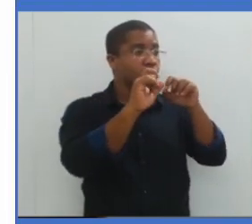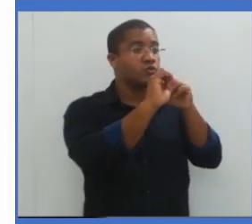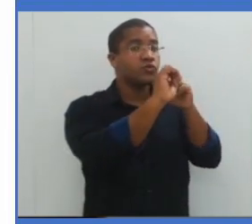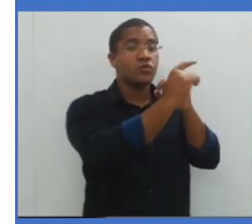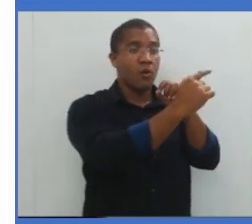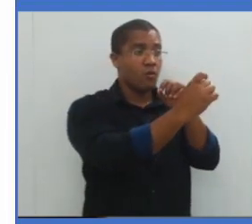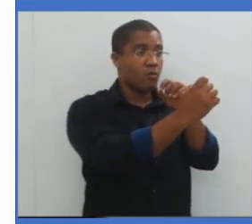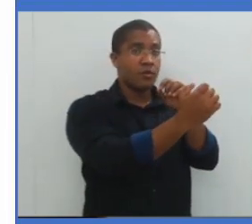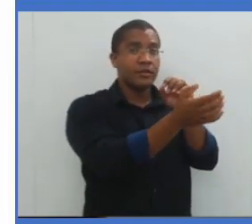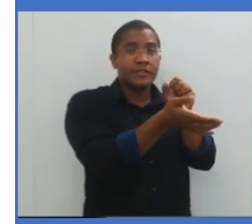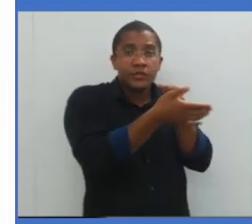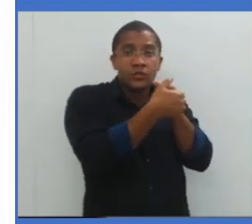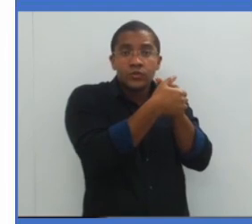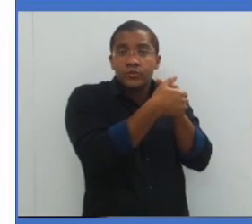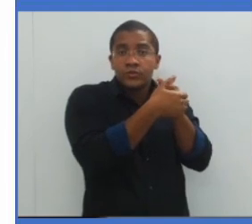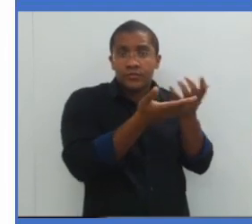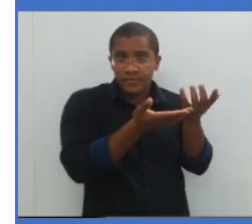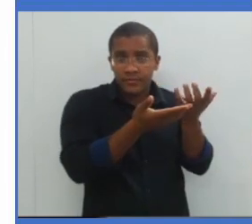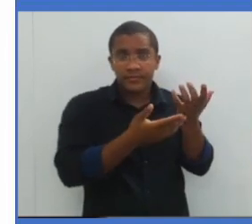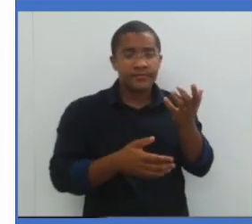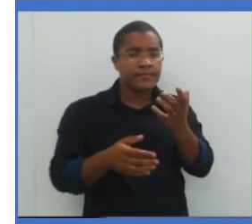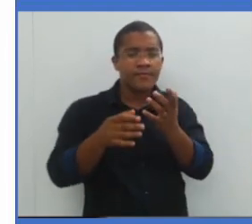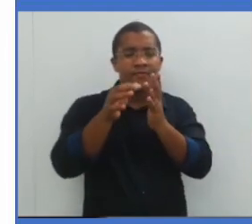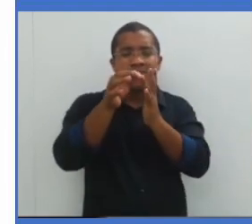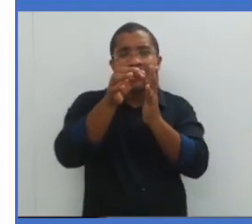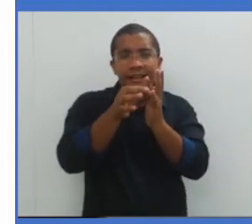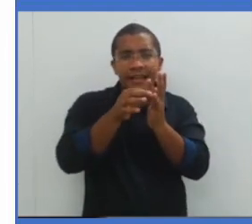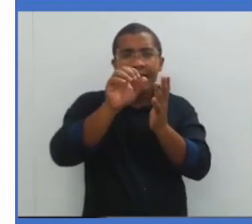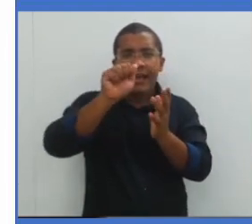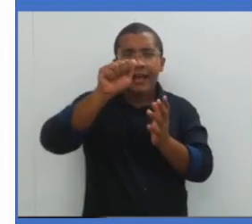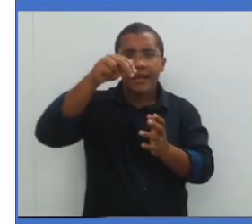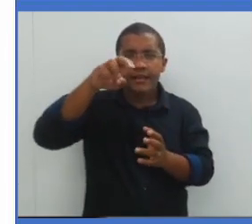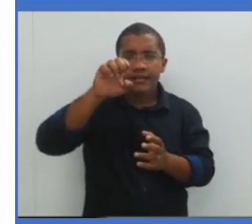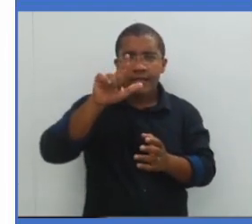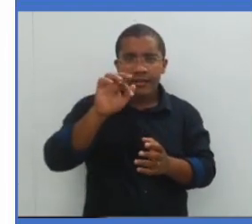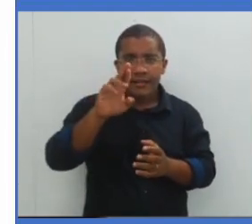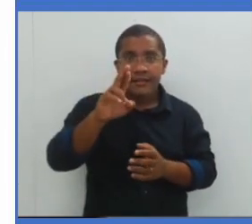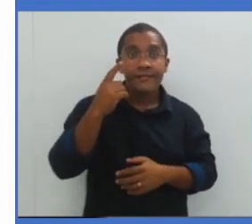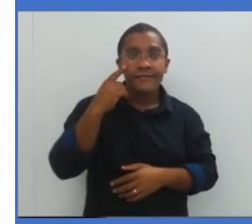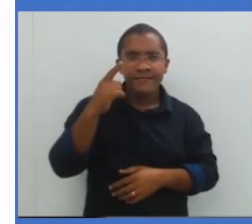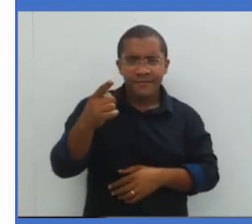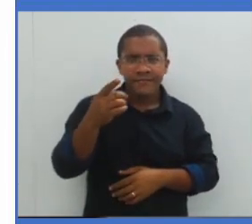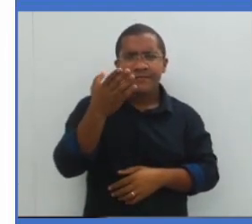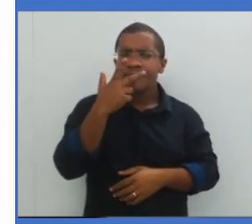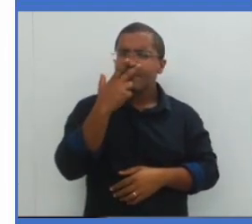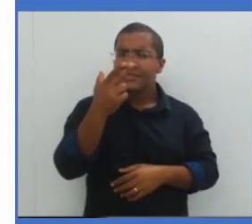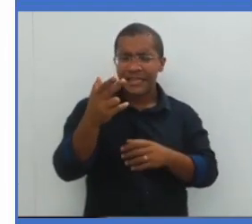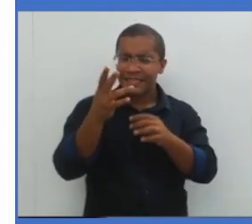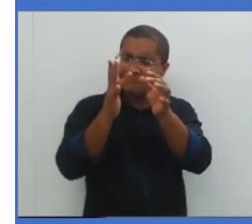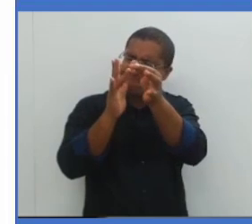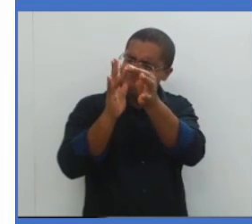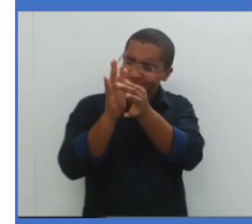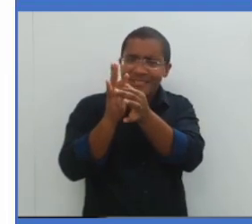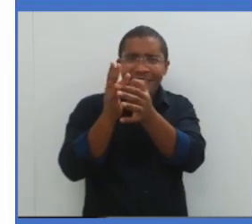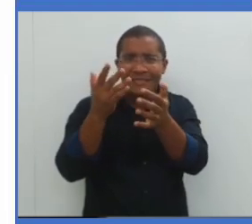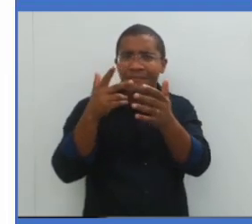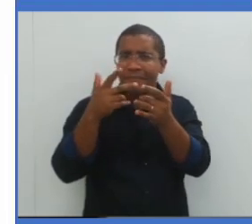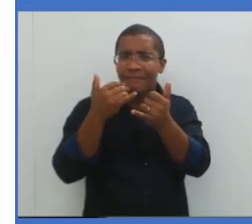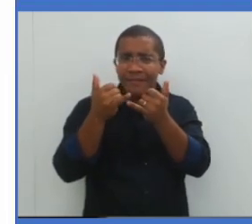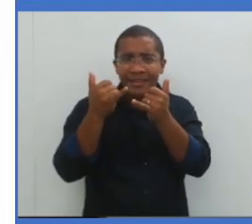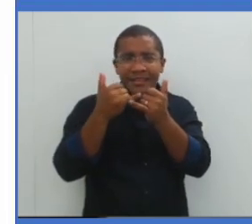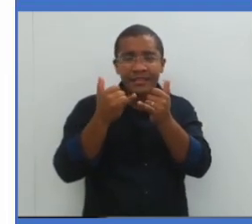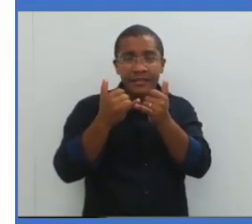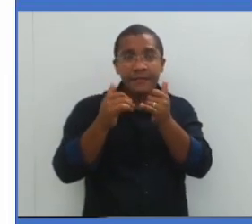escondido. Eclipse anelar. Olha só a margenzinha. O anel aparecendo.